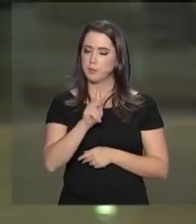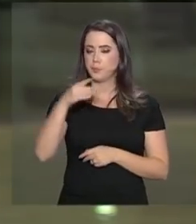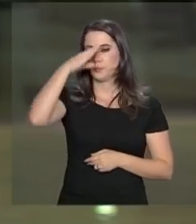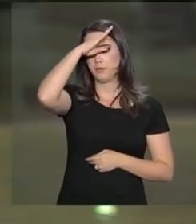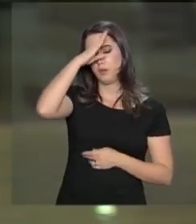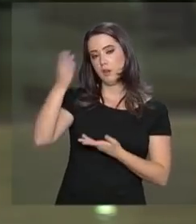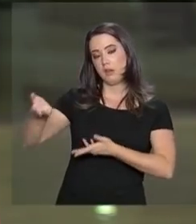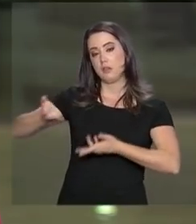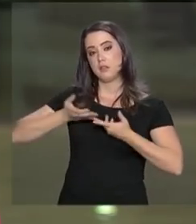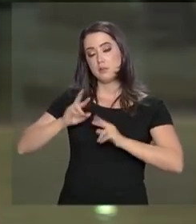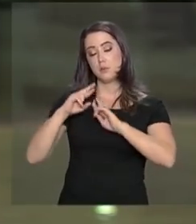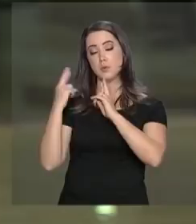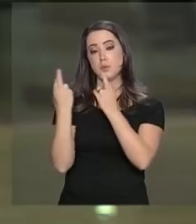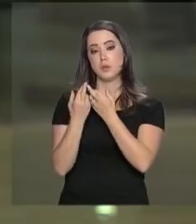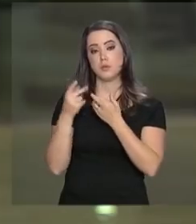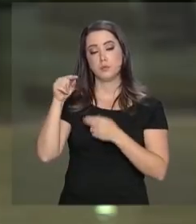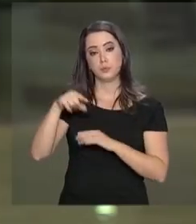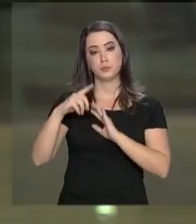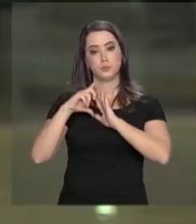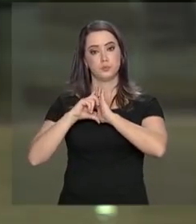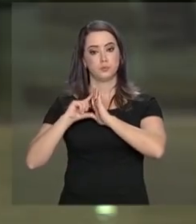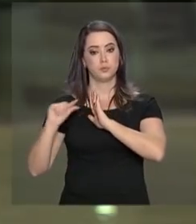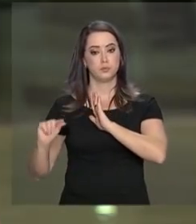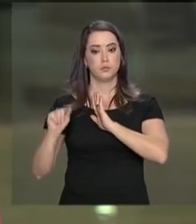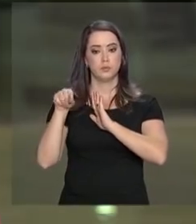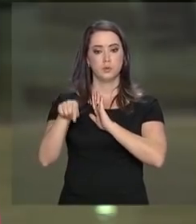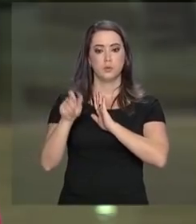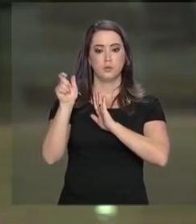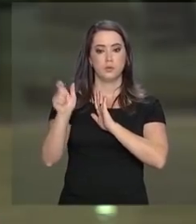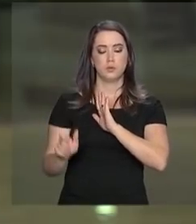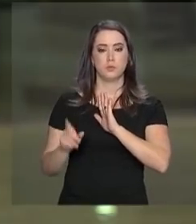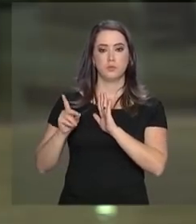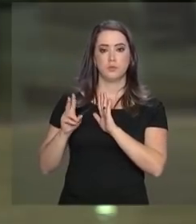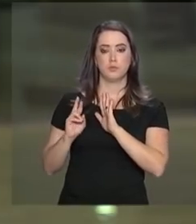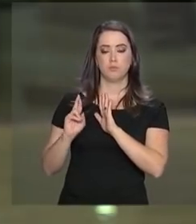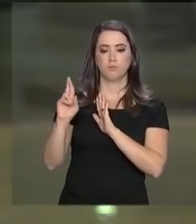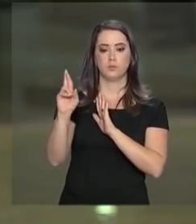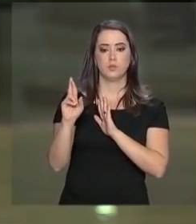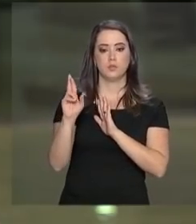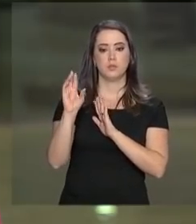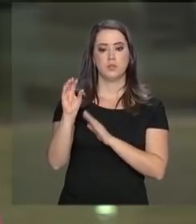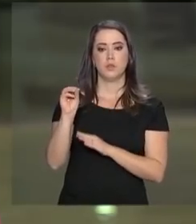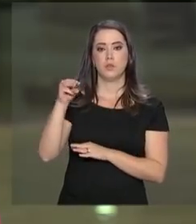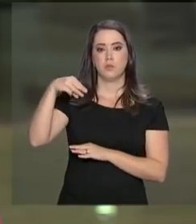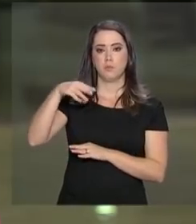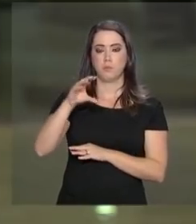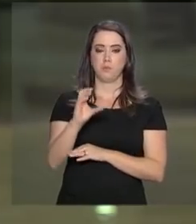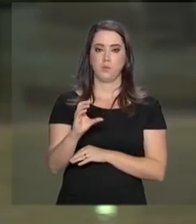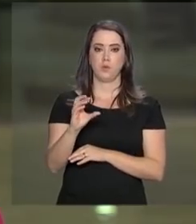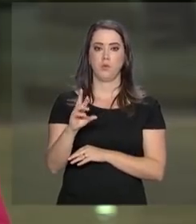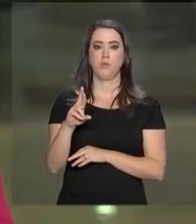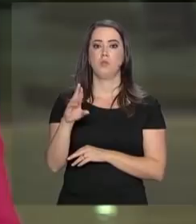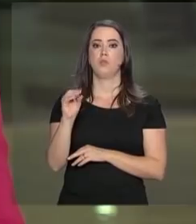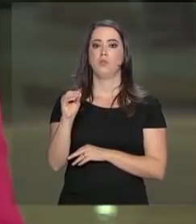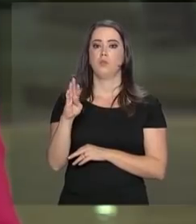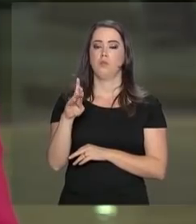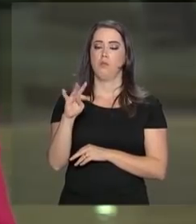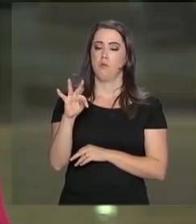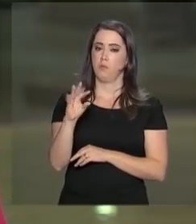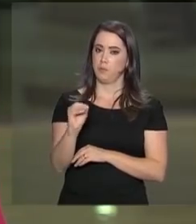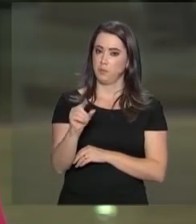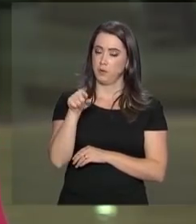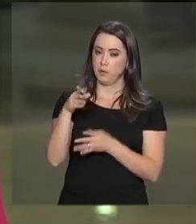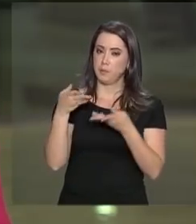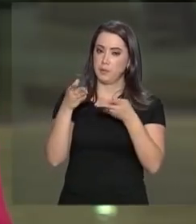recebeu para uma reunião aqui no Palácio do Planalto o diretor-geral da OMC, Roberto Azevedo, e quem participou